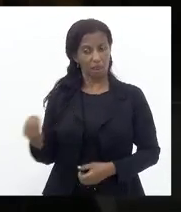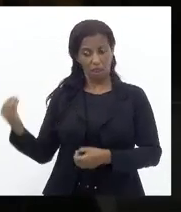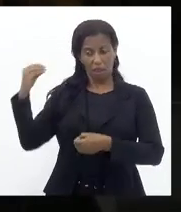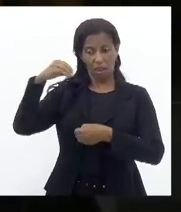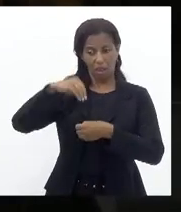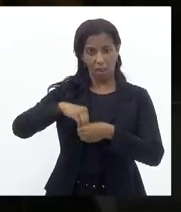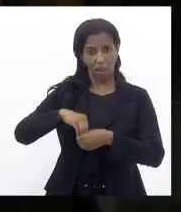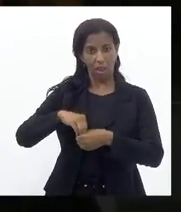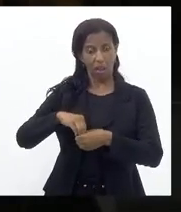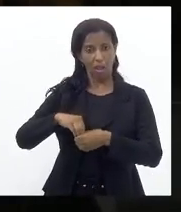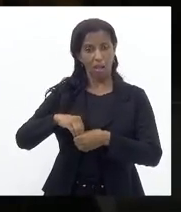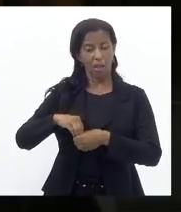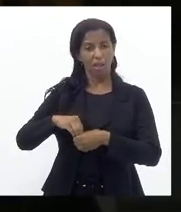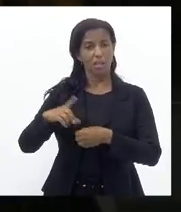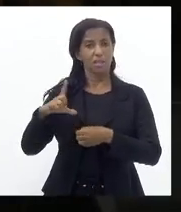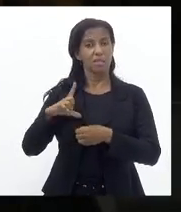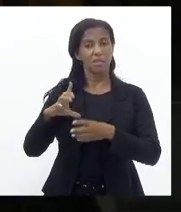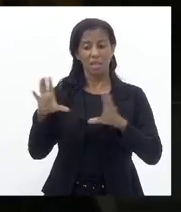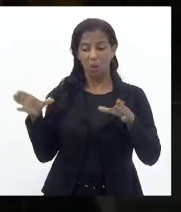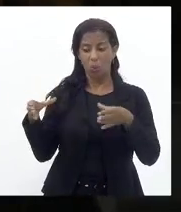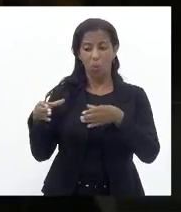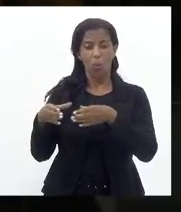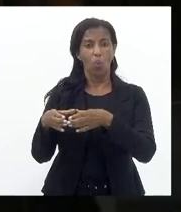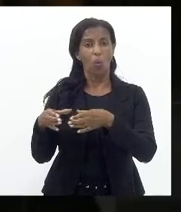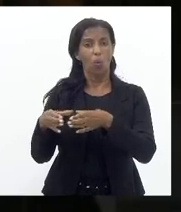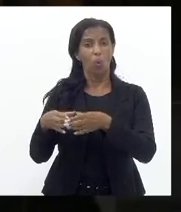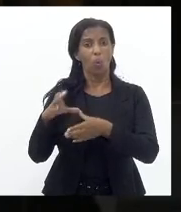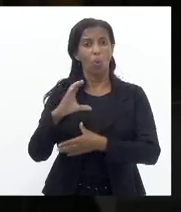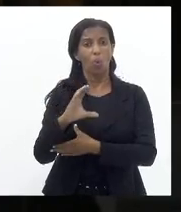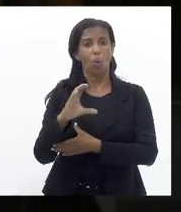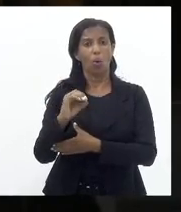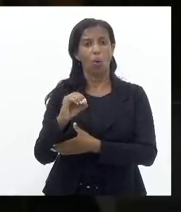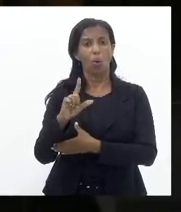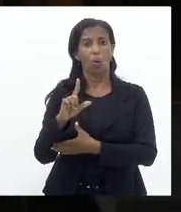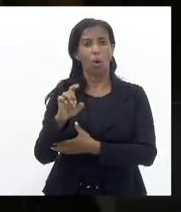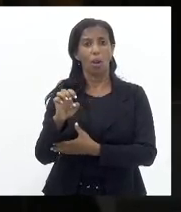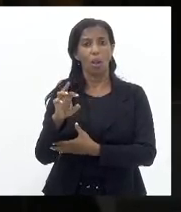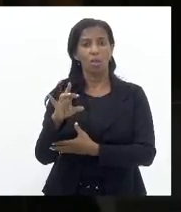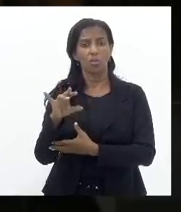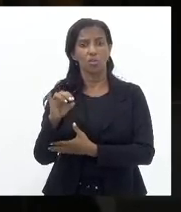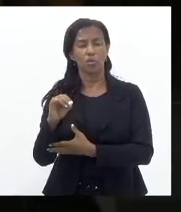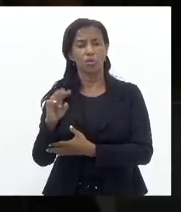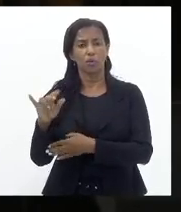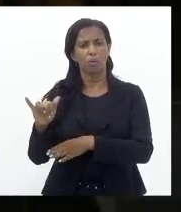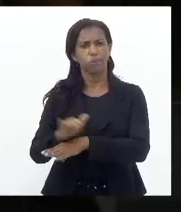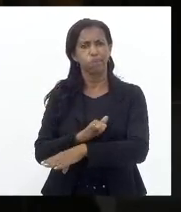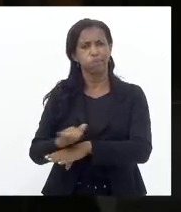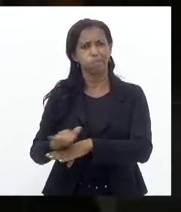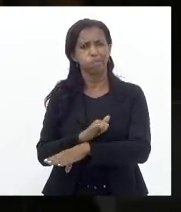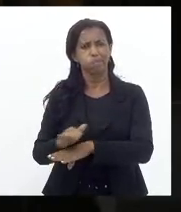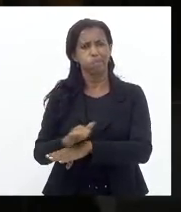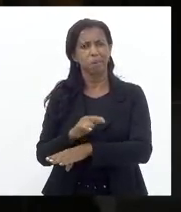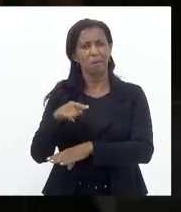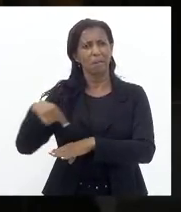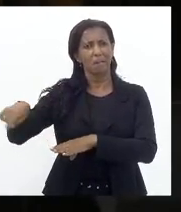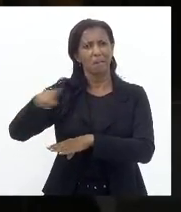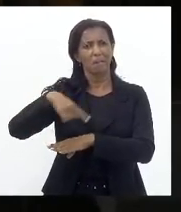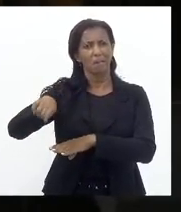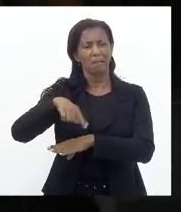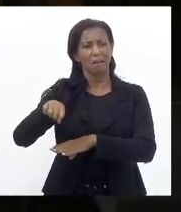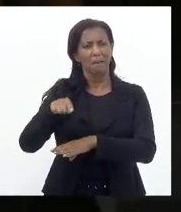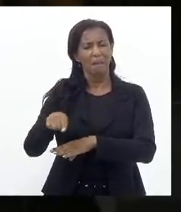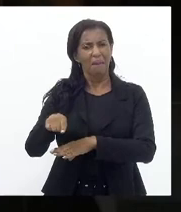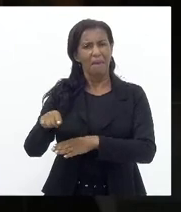Um coletivo Que é uma palavra Que eu abomino Porque a estratégia Desses canalhas Também é deturpar O nosso